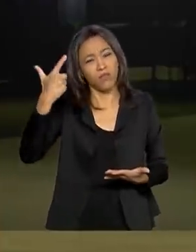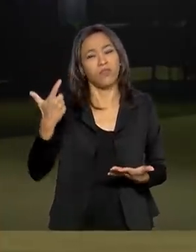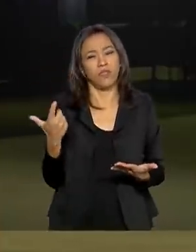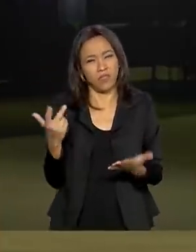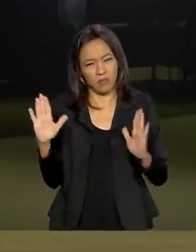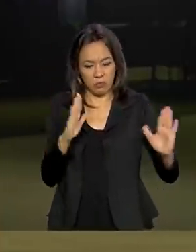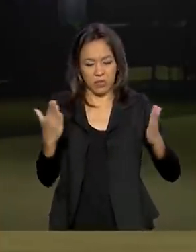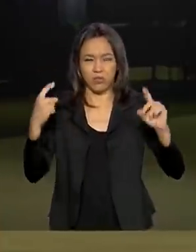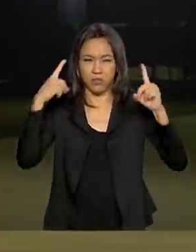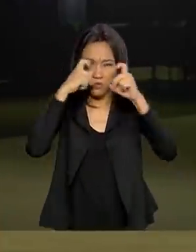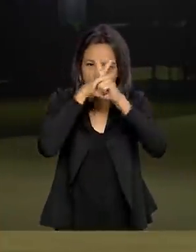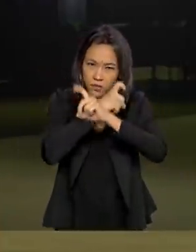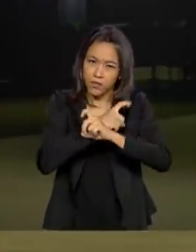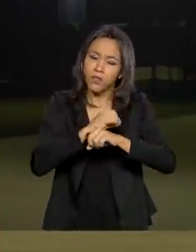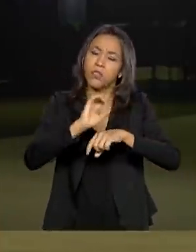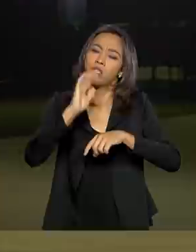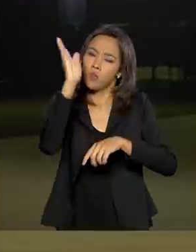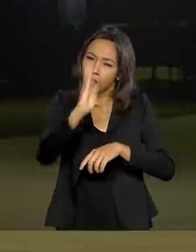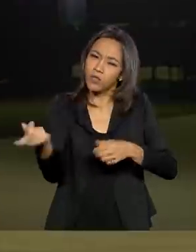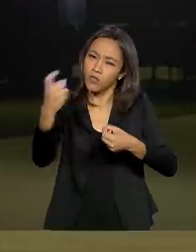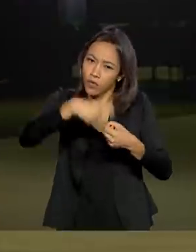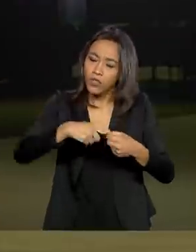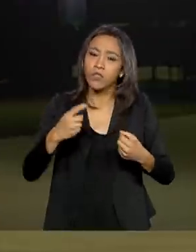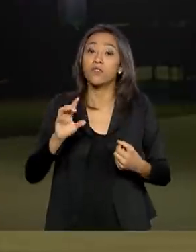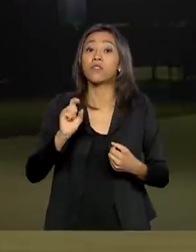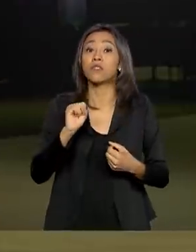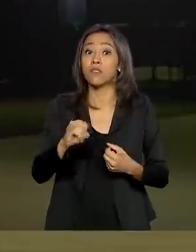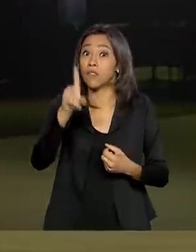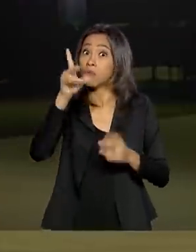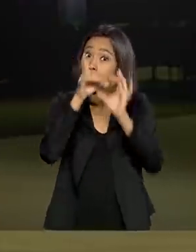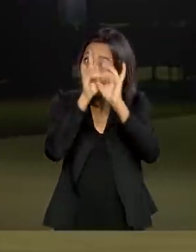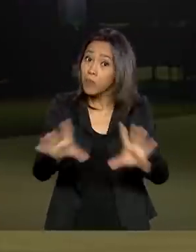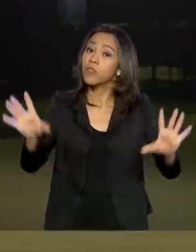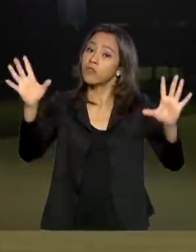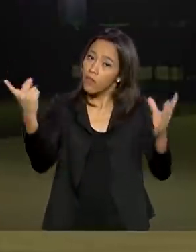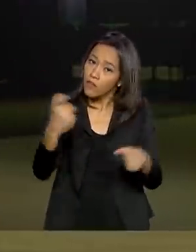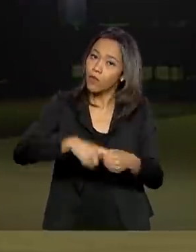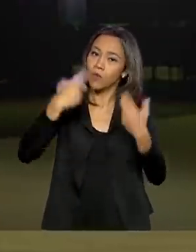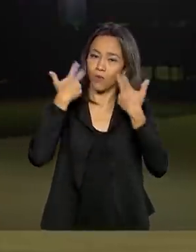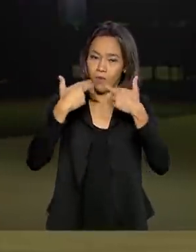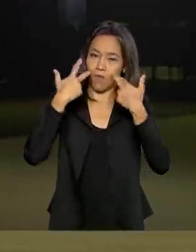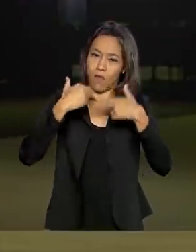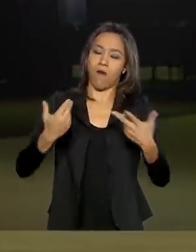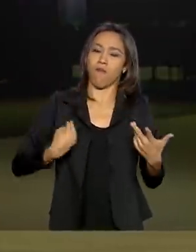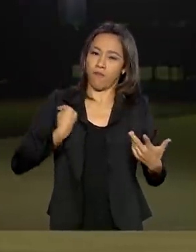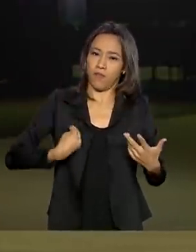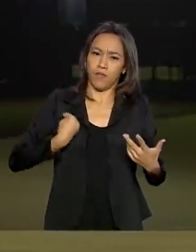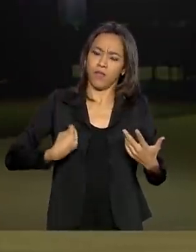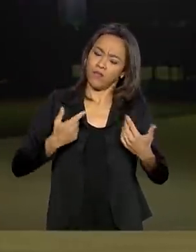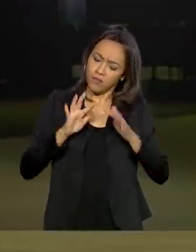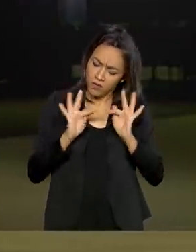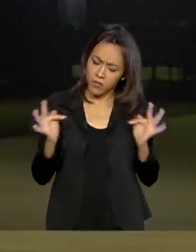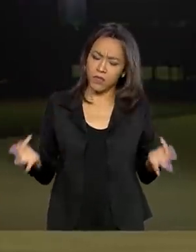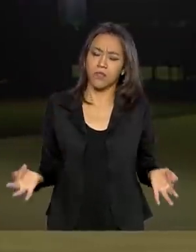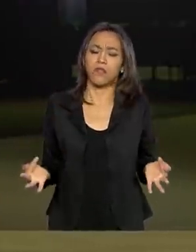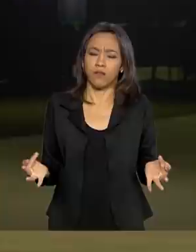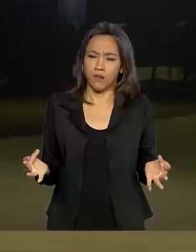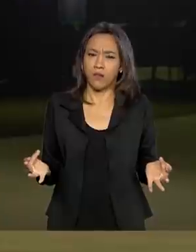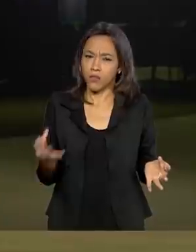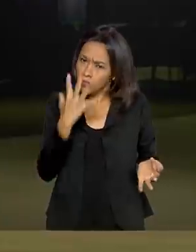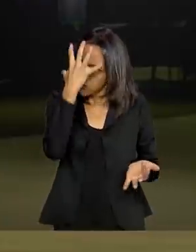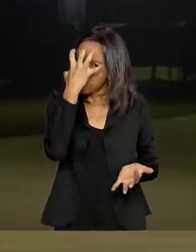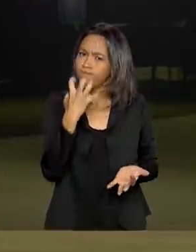volte a trabalhar e a vida, se Deus quiser, volte ao normal, pode confiar, nós estamos com muita humildade, com muita